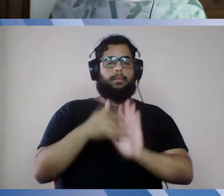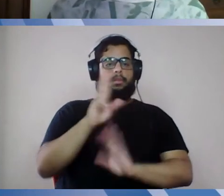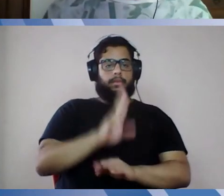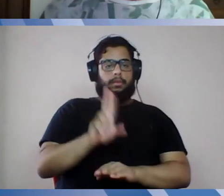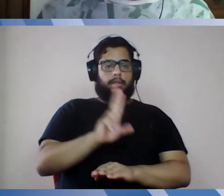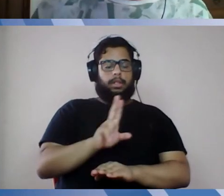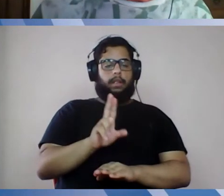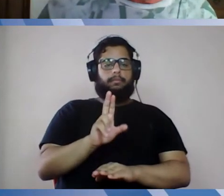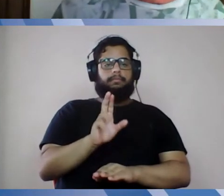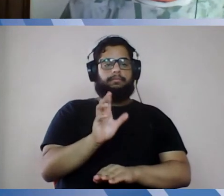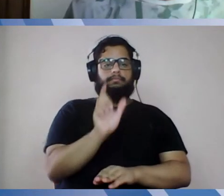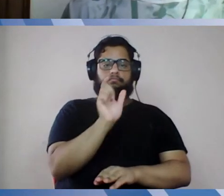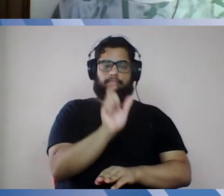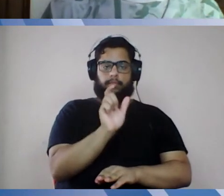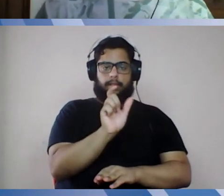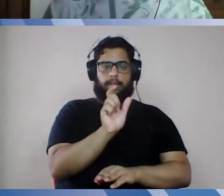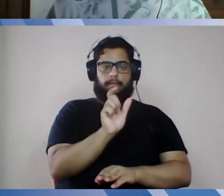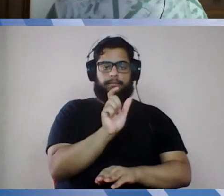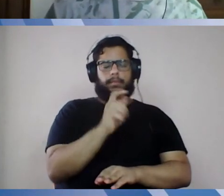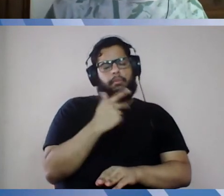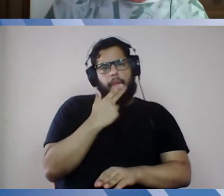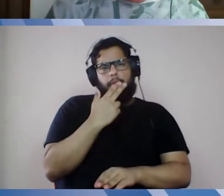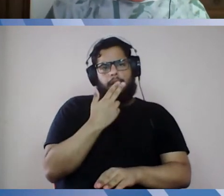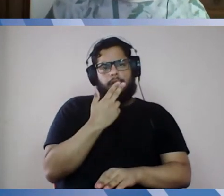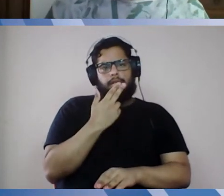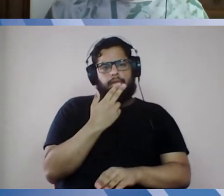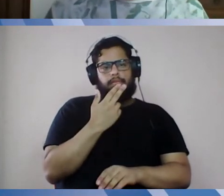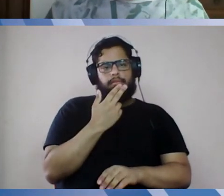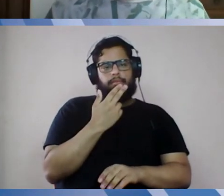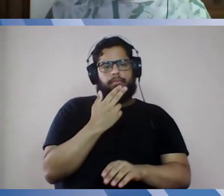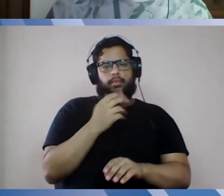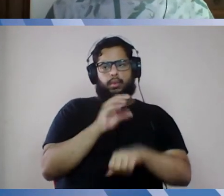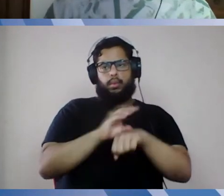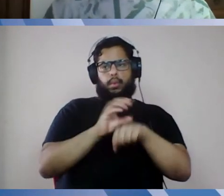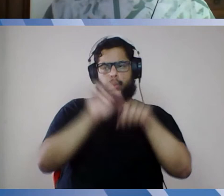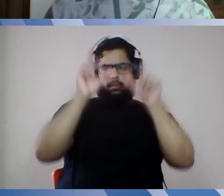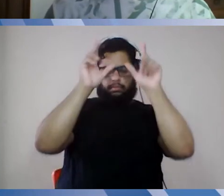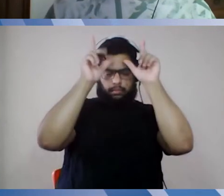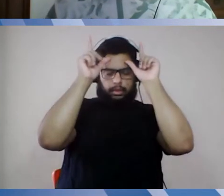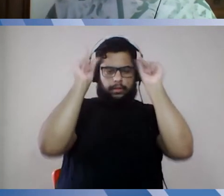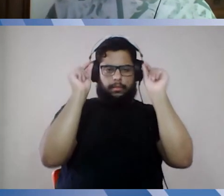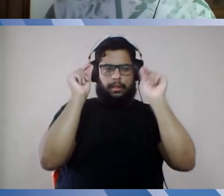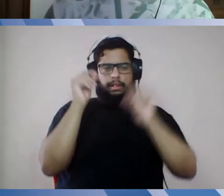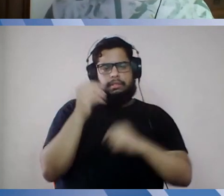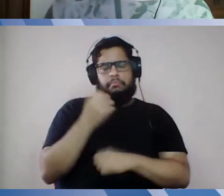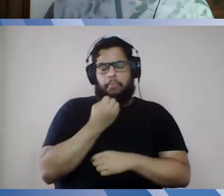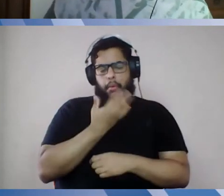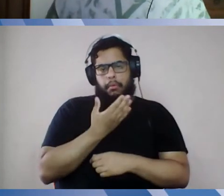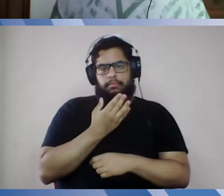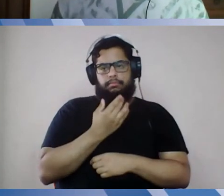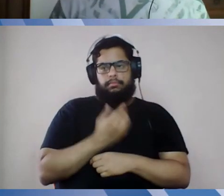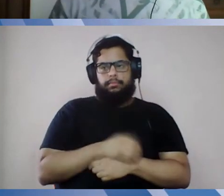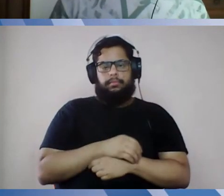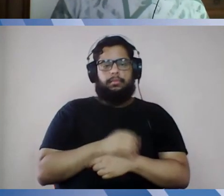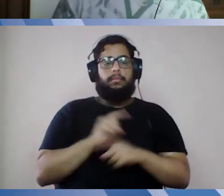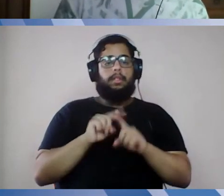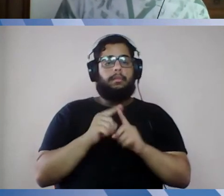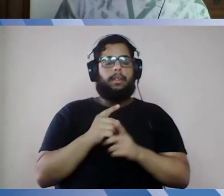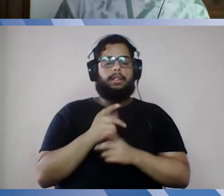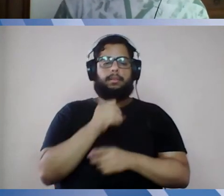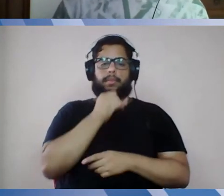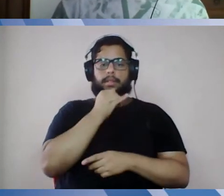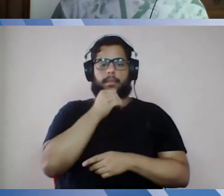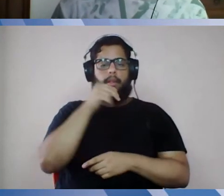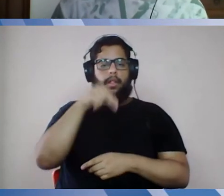terminologia, eu acho a sugestão da enfermagem é super bem-vinda, mas eu suponho que agora é o seguinte, o